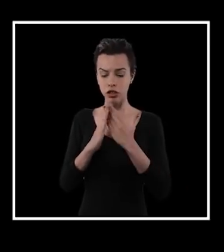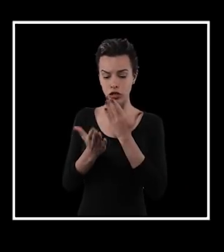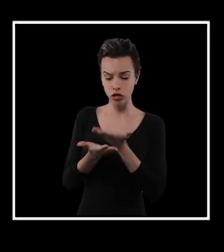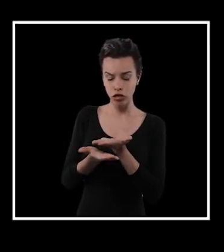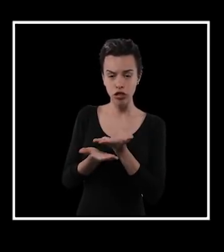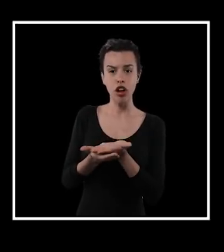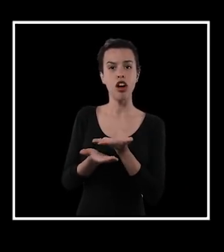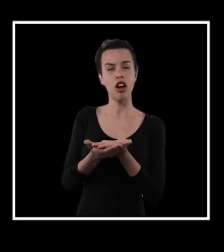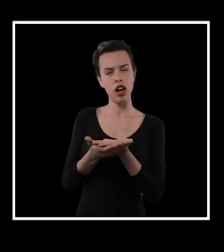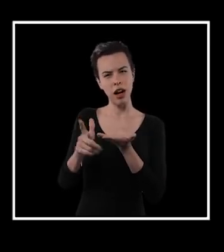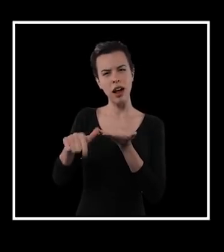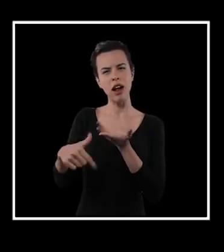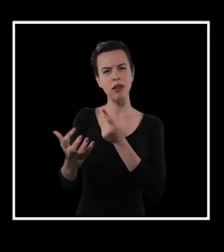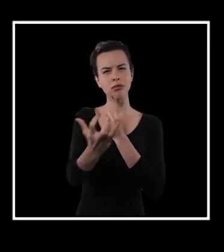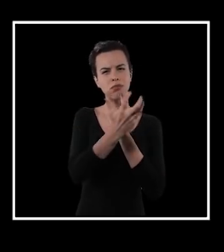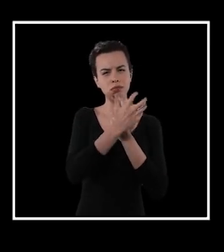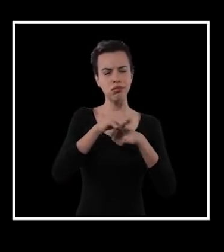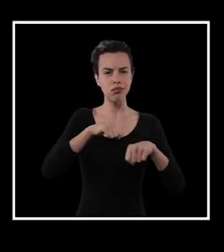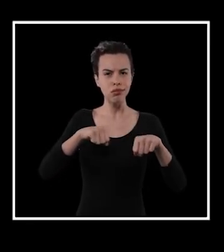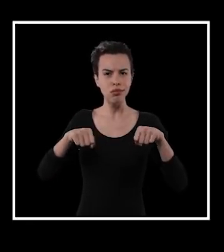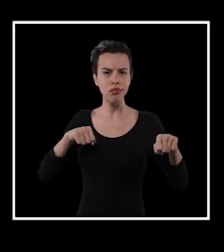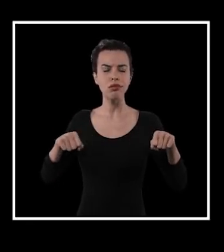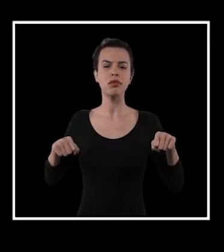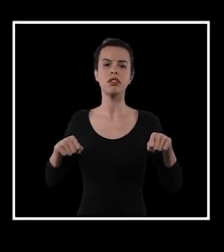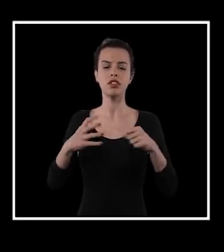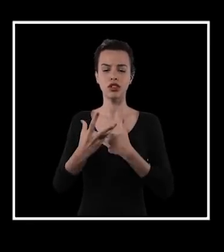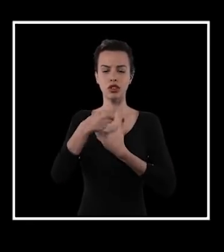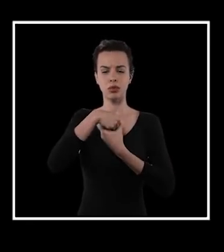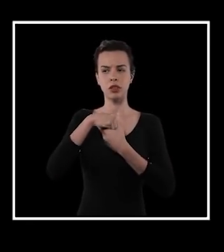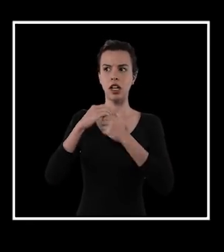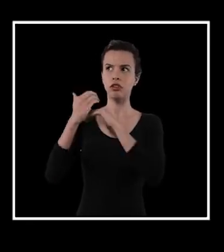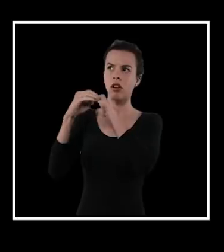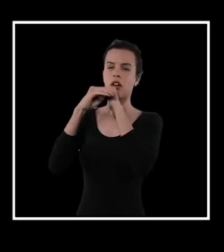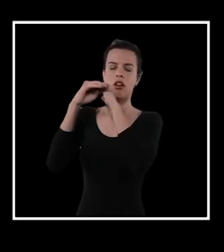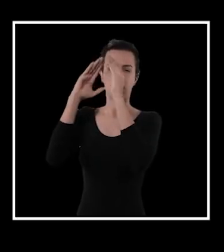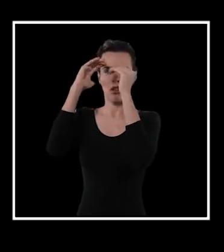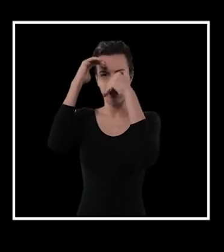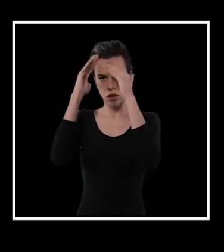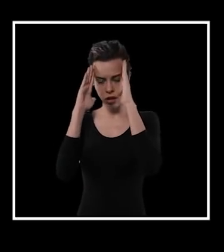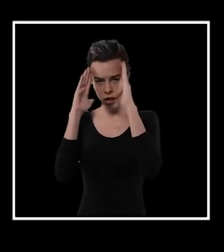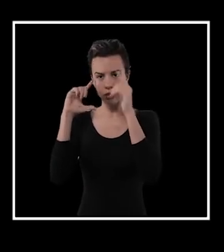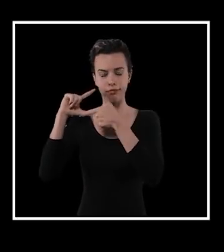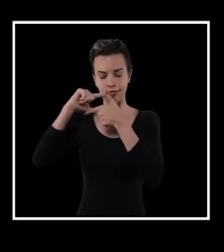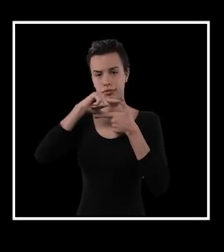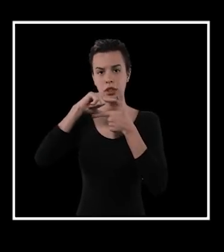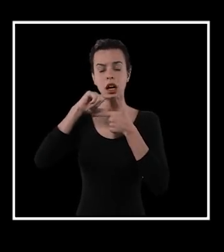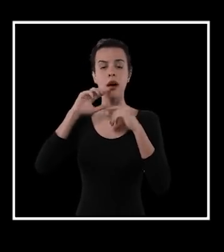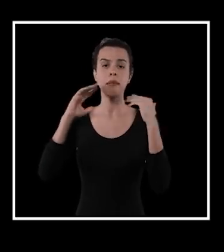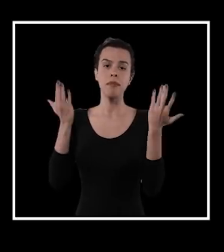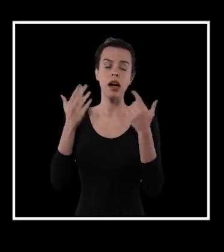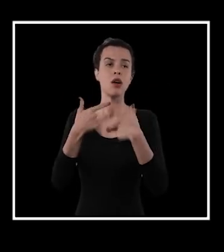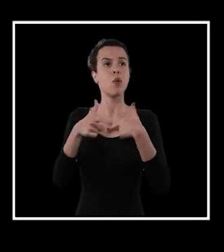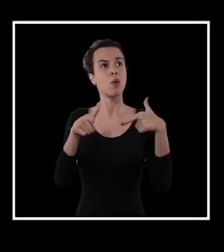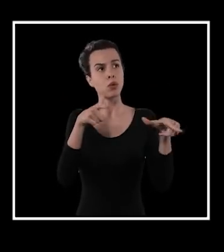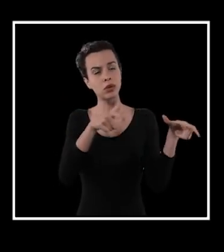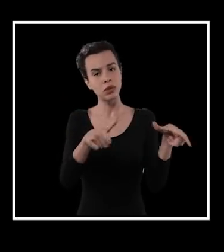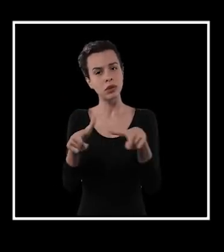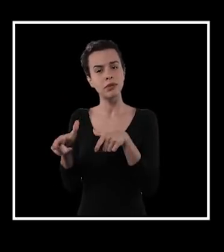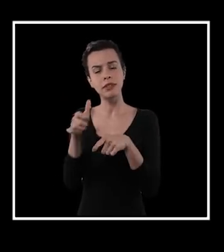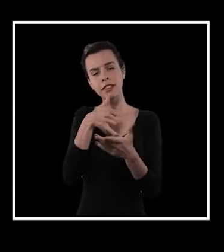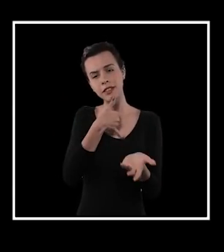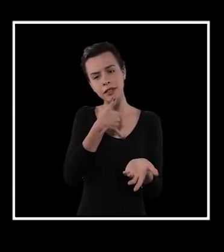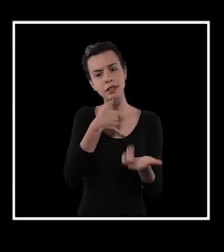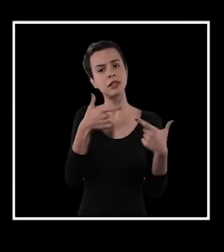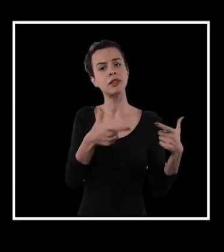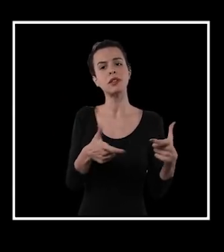bem, a escola, ela é mobilizada para moldar e formatar subjetividade. Mas tem outros espaços